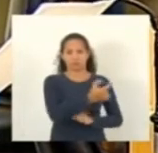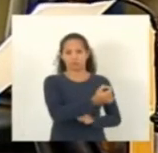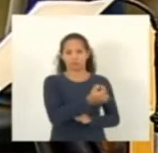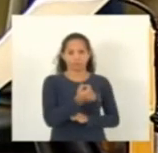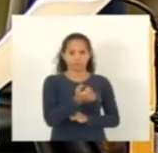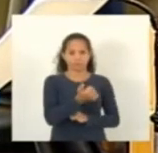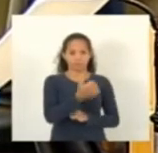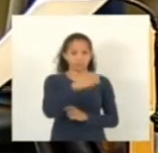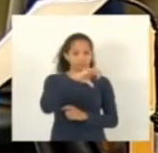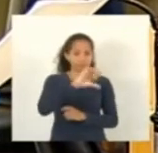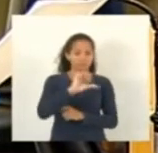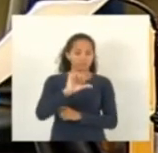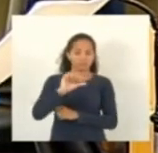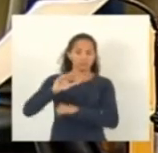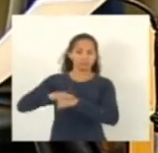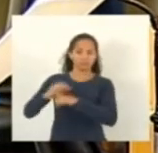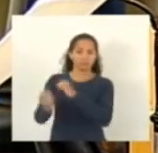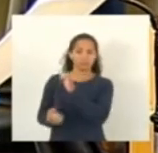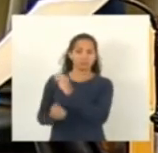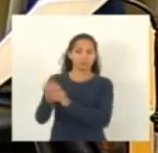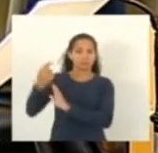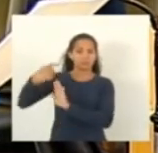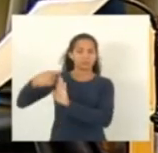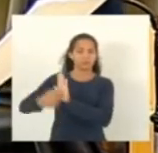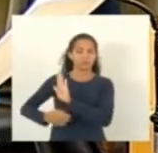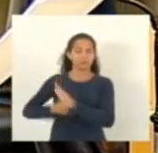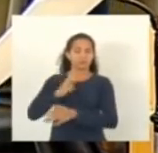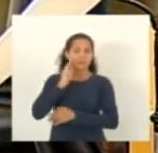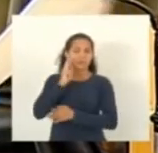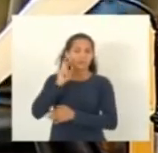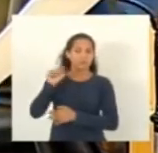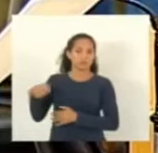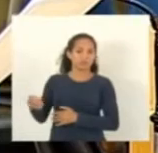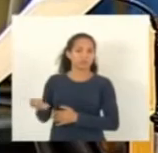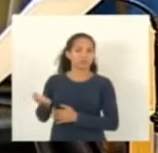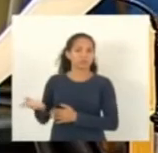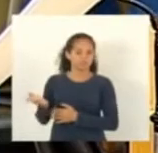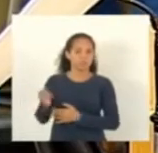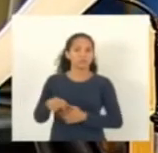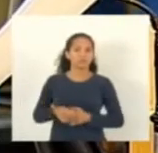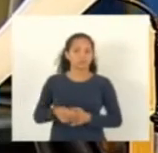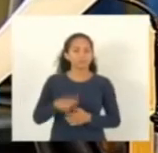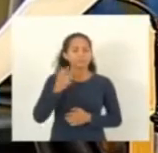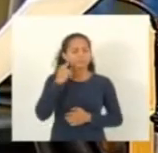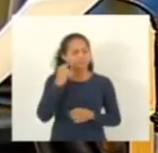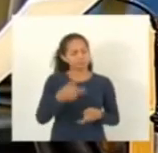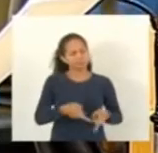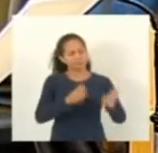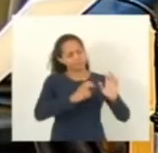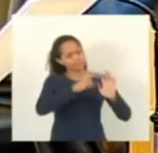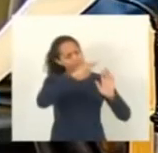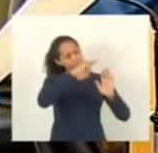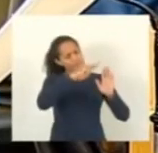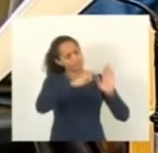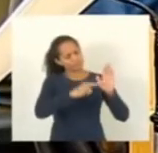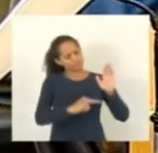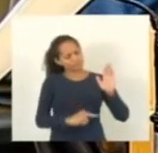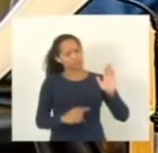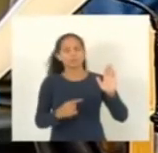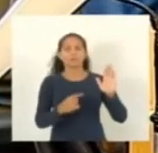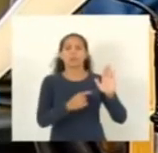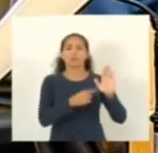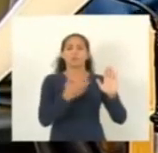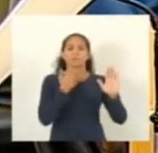deputado Vandinho Leite. Observo que tem uma solicitação de diligência feita